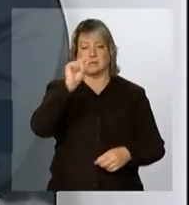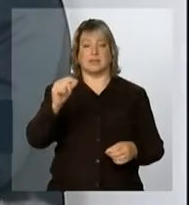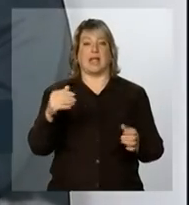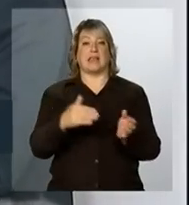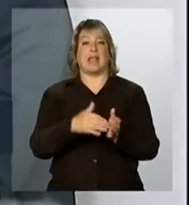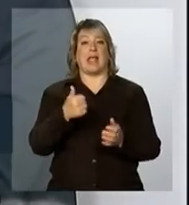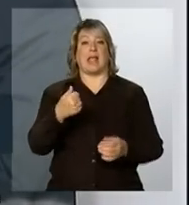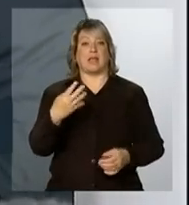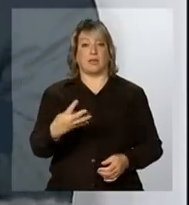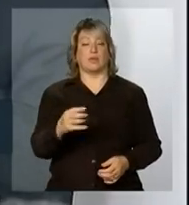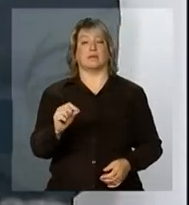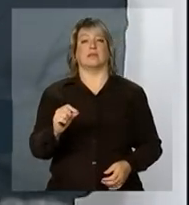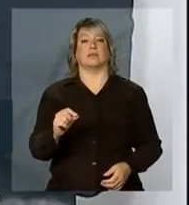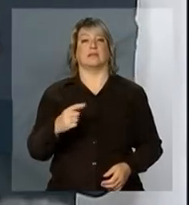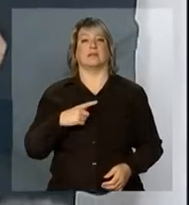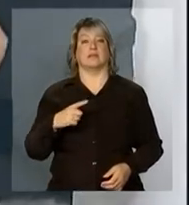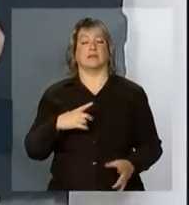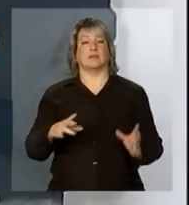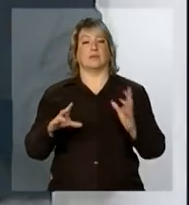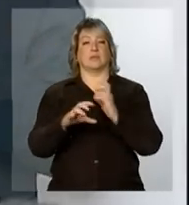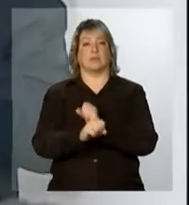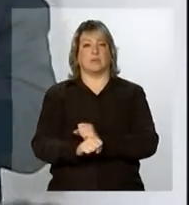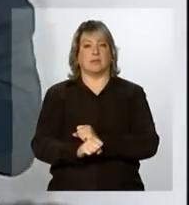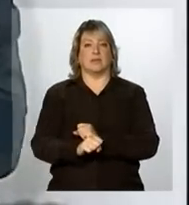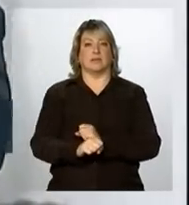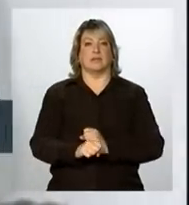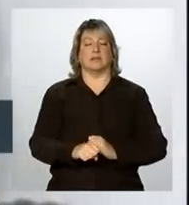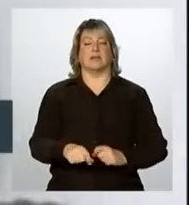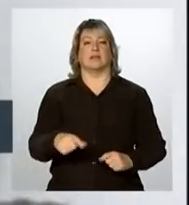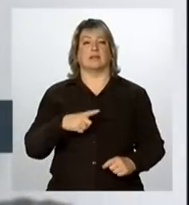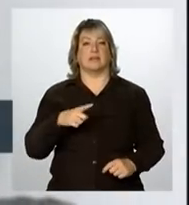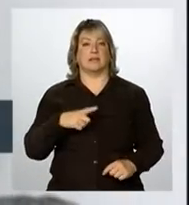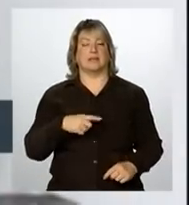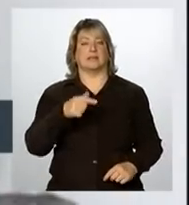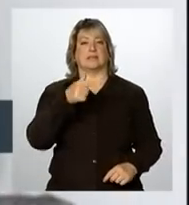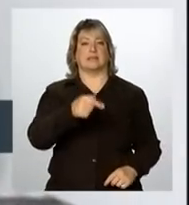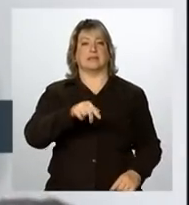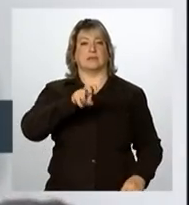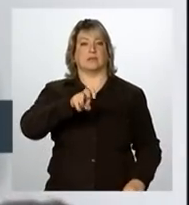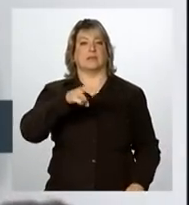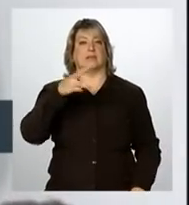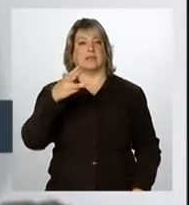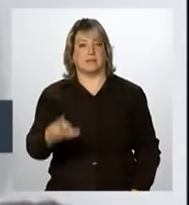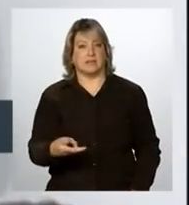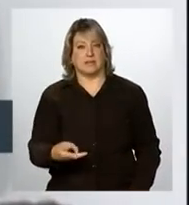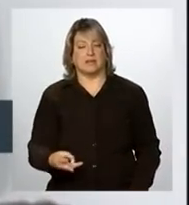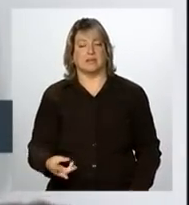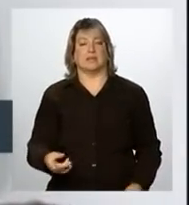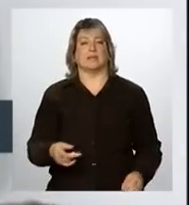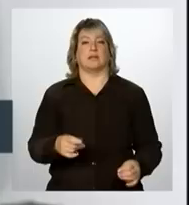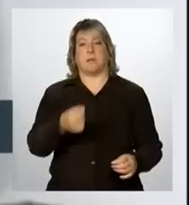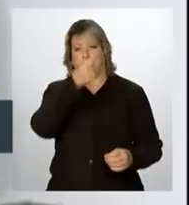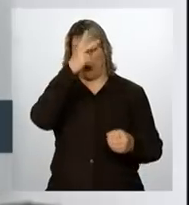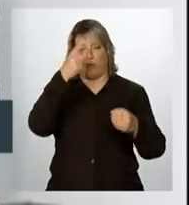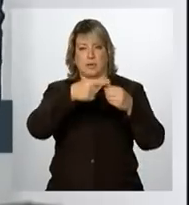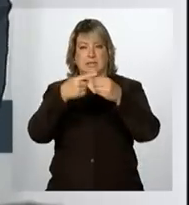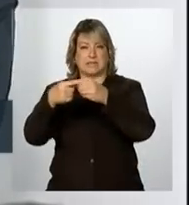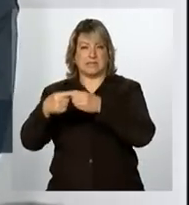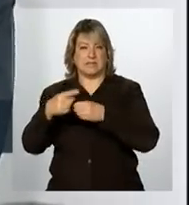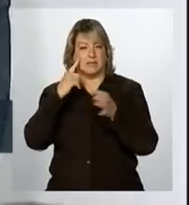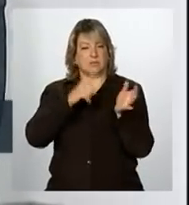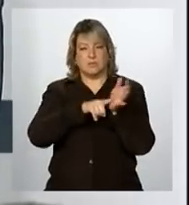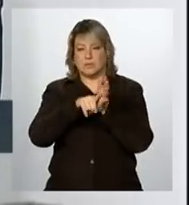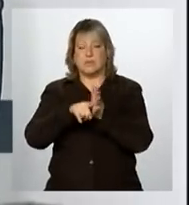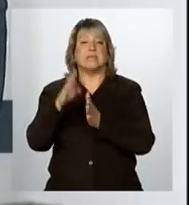nós deveremos ter 753 municípios mapeados do ponto de vista do que